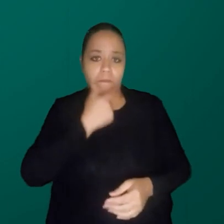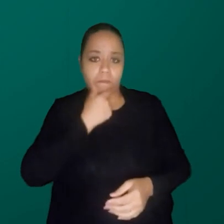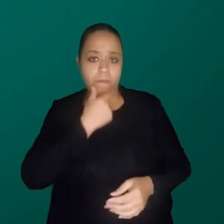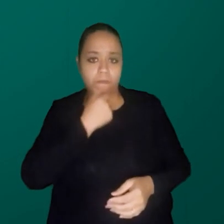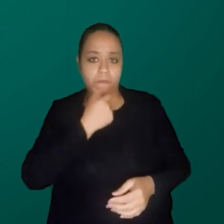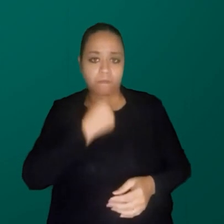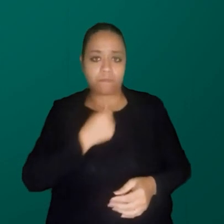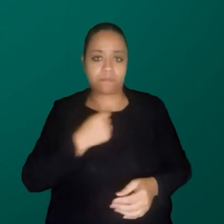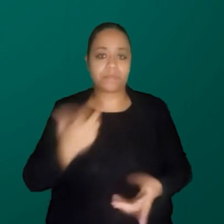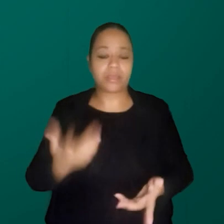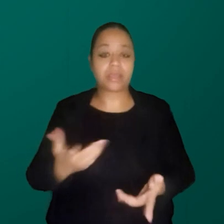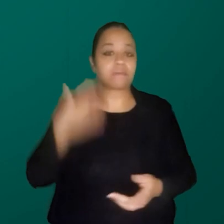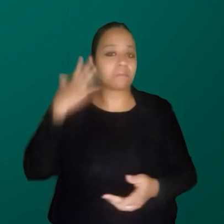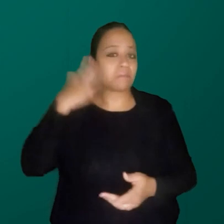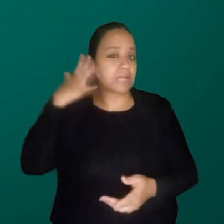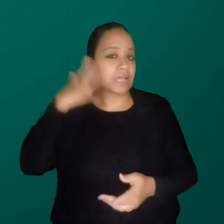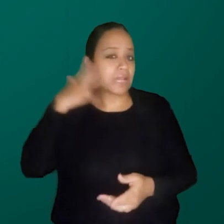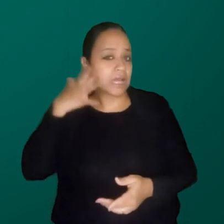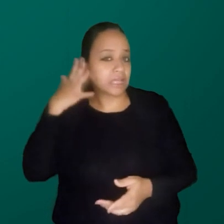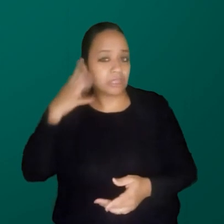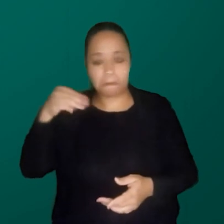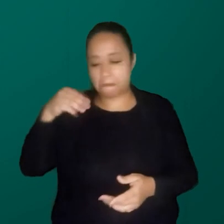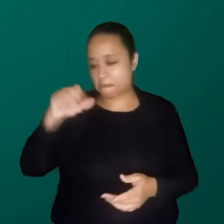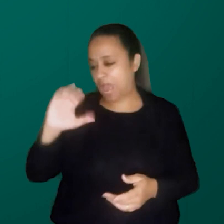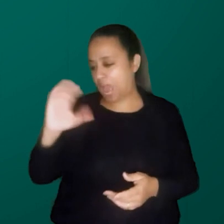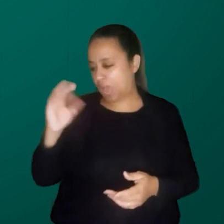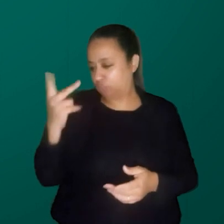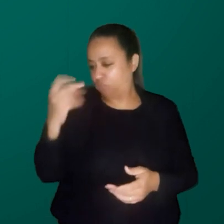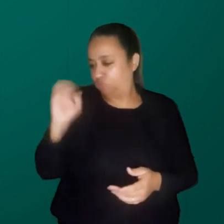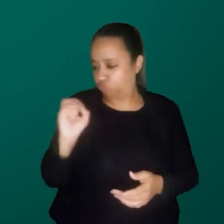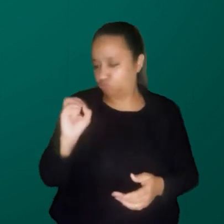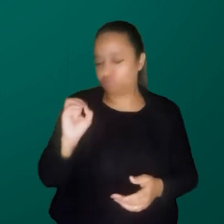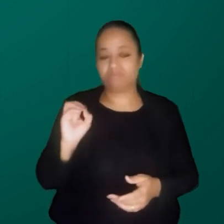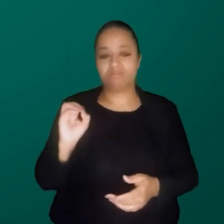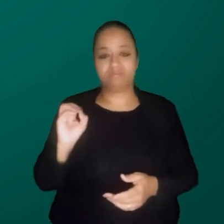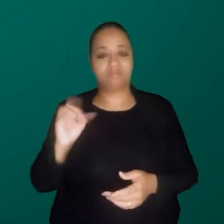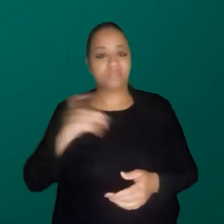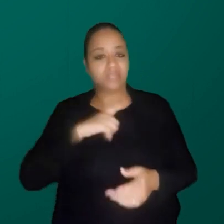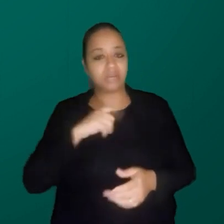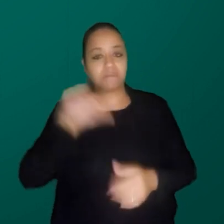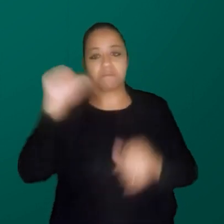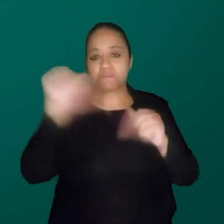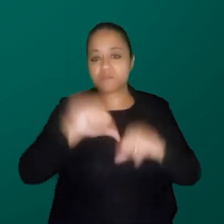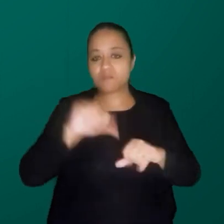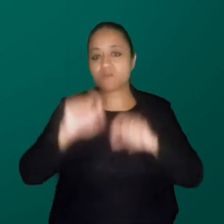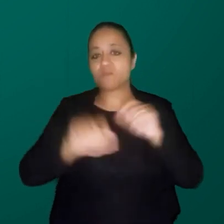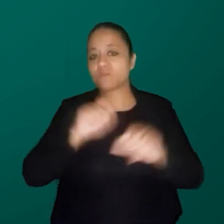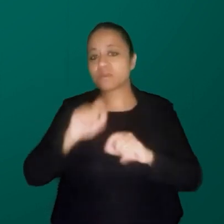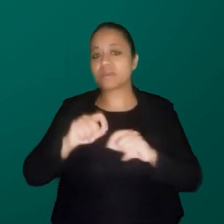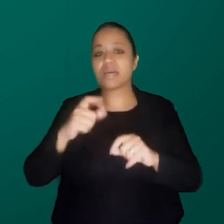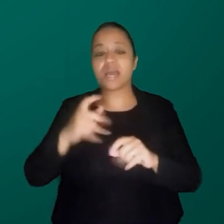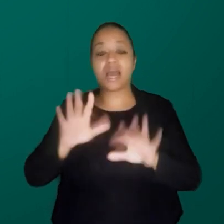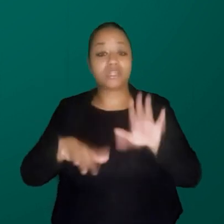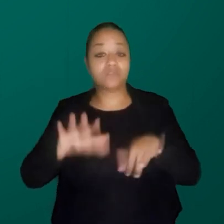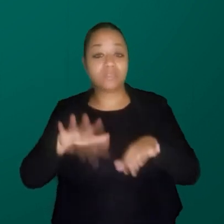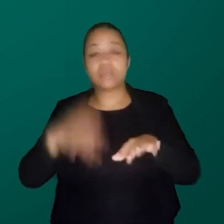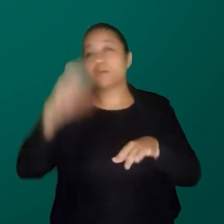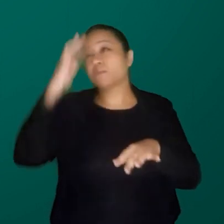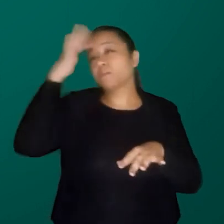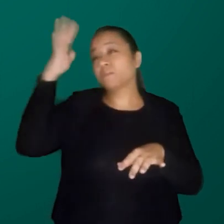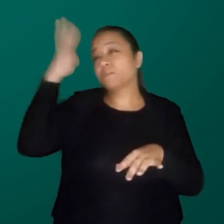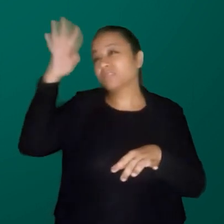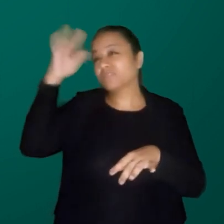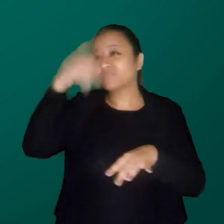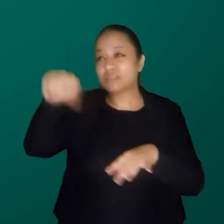palestria. Então, o que é? Tem uma pior que é o menos interrupting, e aí deixo a imaginação de